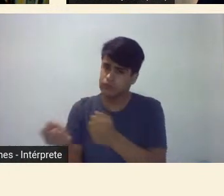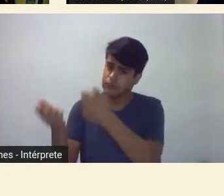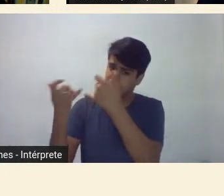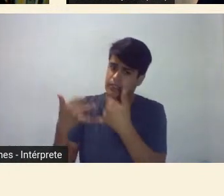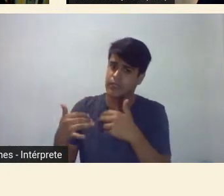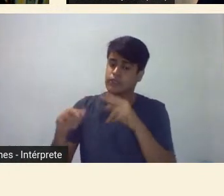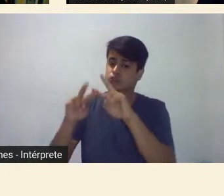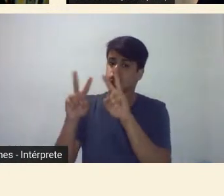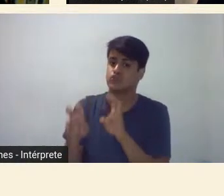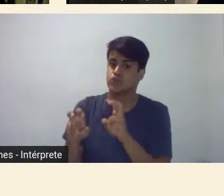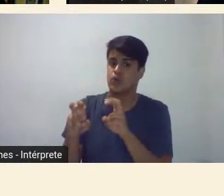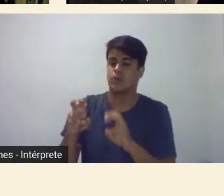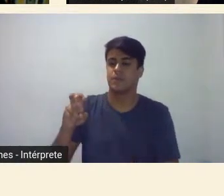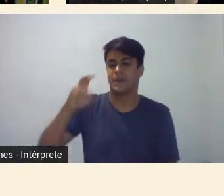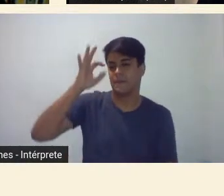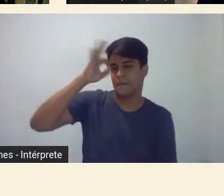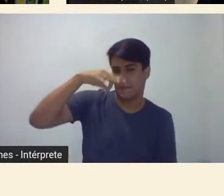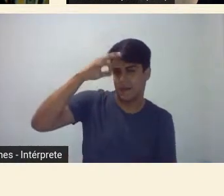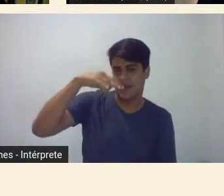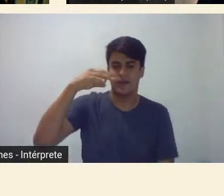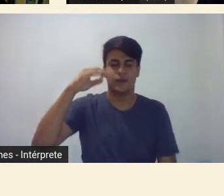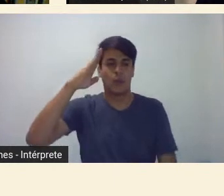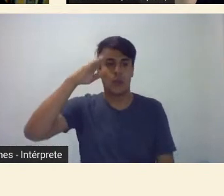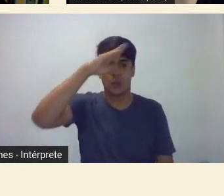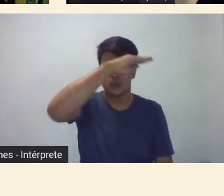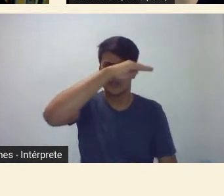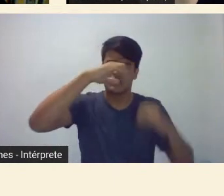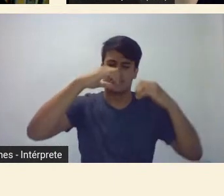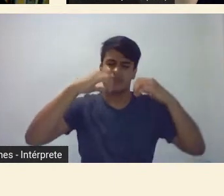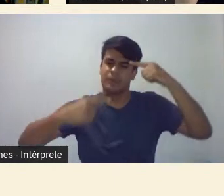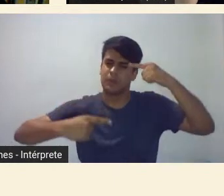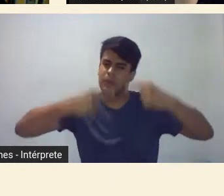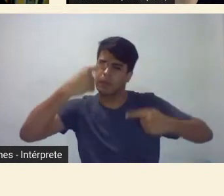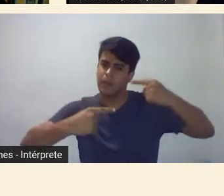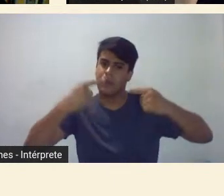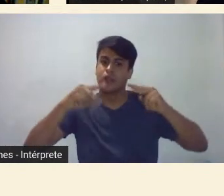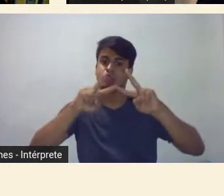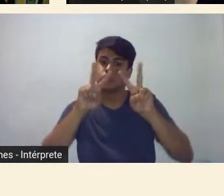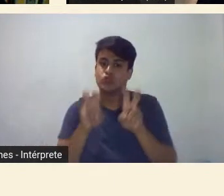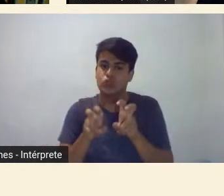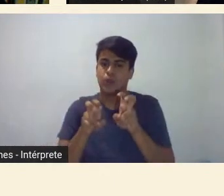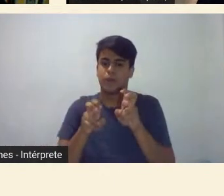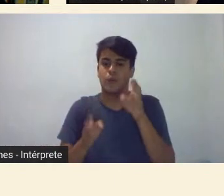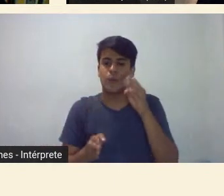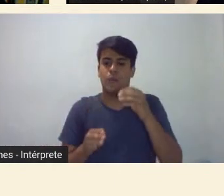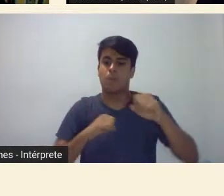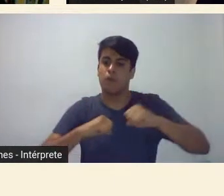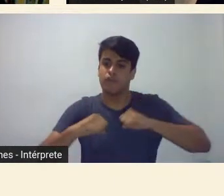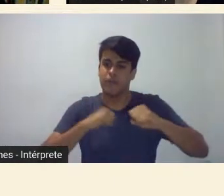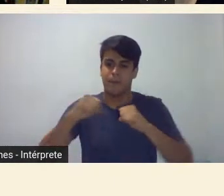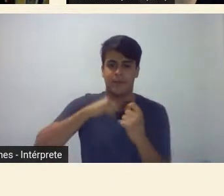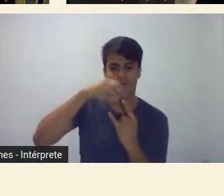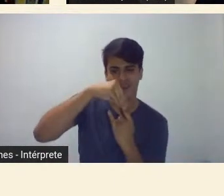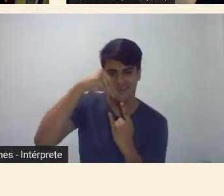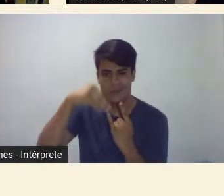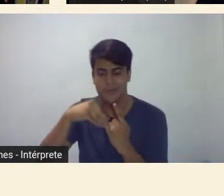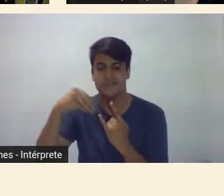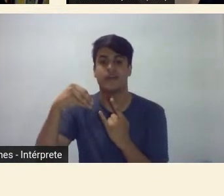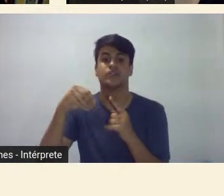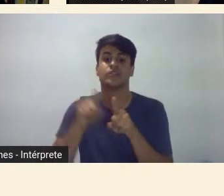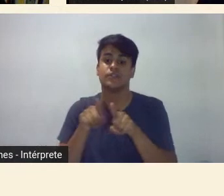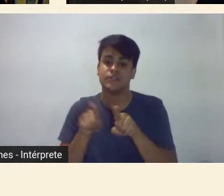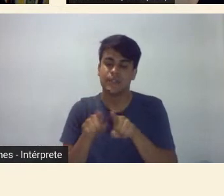de Mário e Oswald com relação a sistematização do movimento antropofágico no contexto da crise